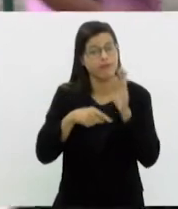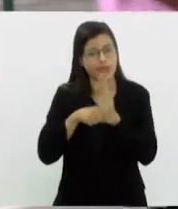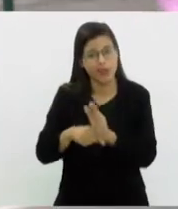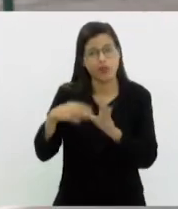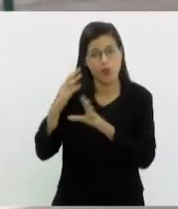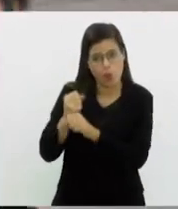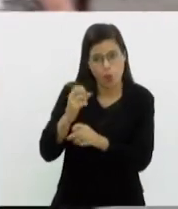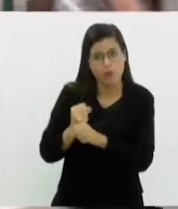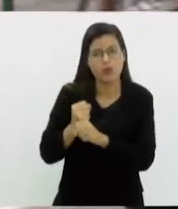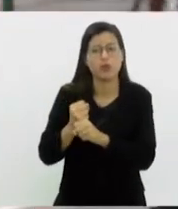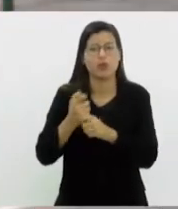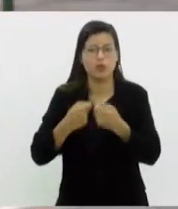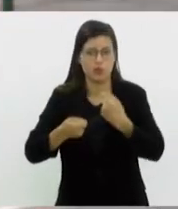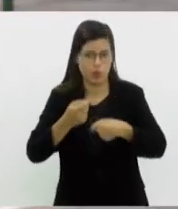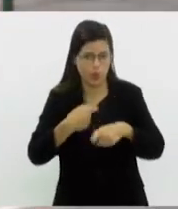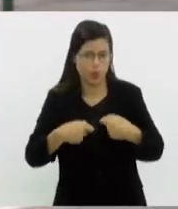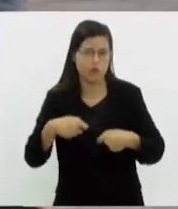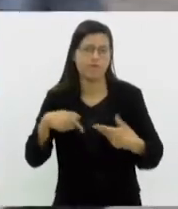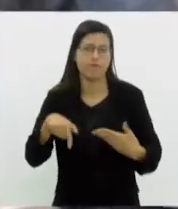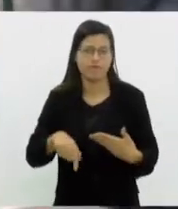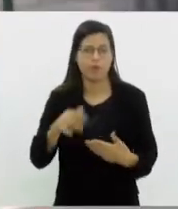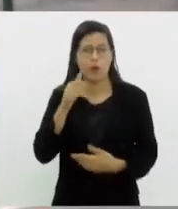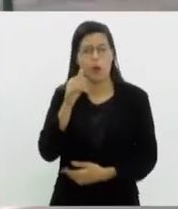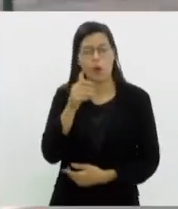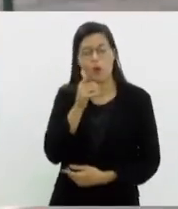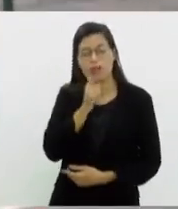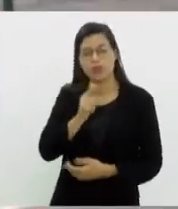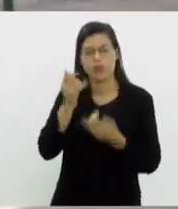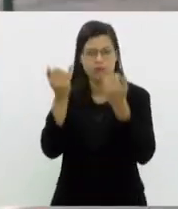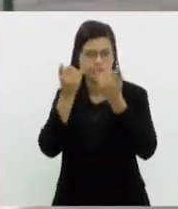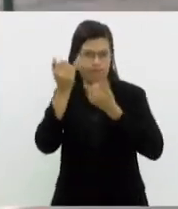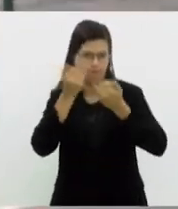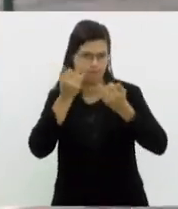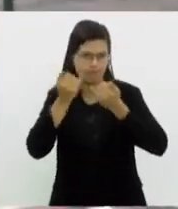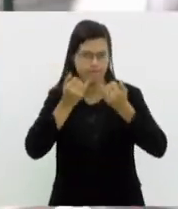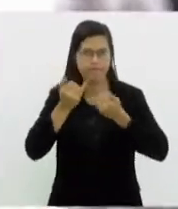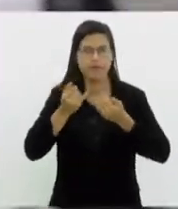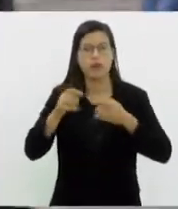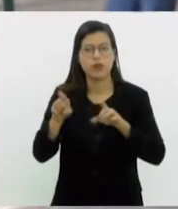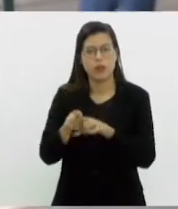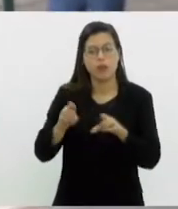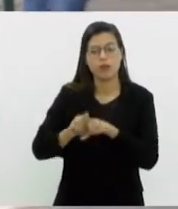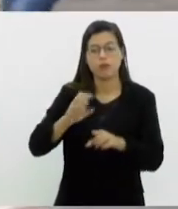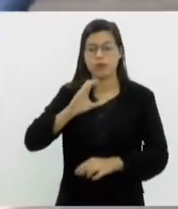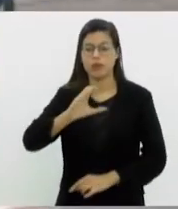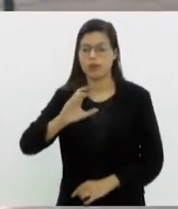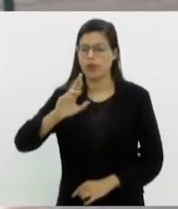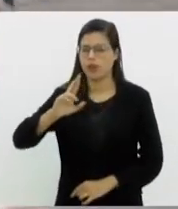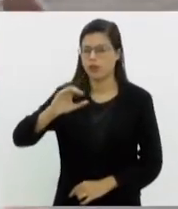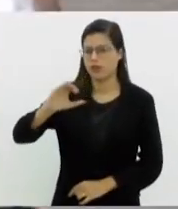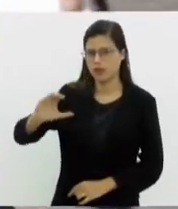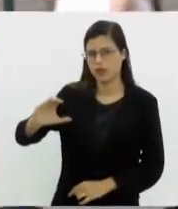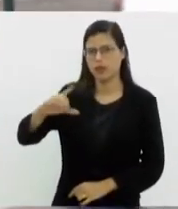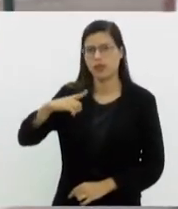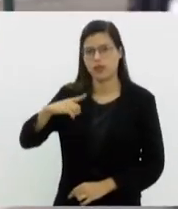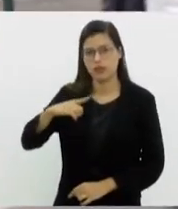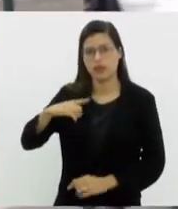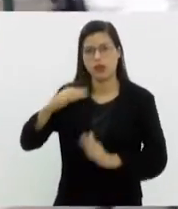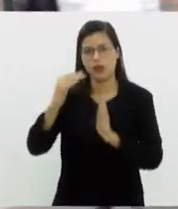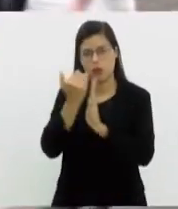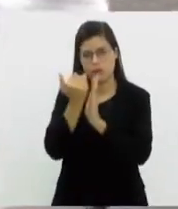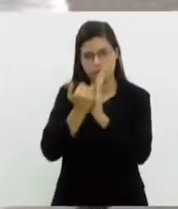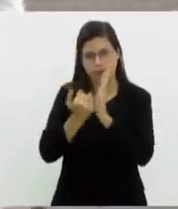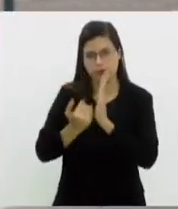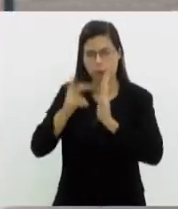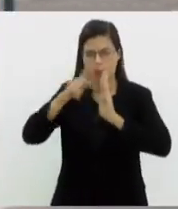importante para que essa informação seja prestada da melhor forma possível. O CRC também tem um projeto bonito chamado Facilita Imposto de